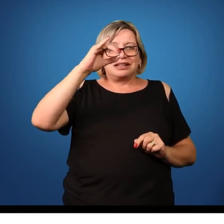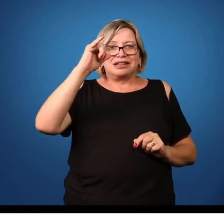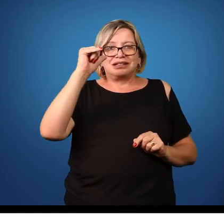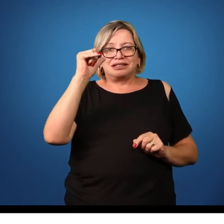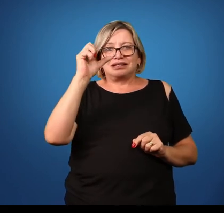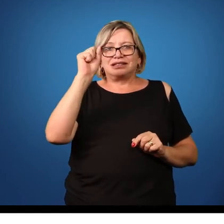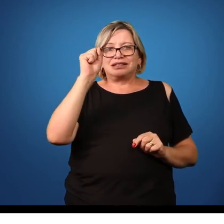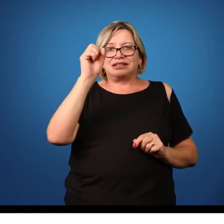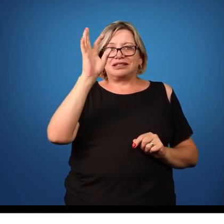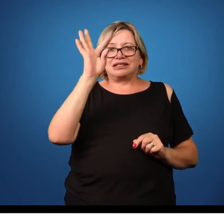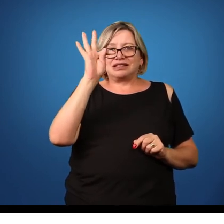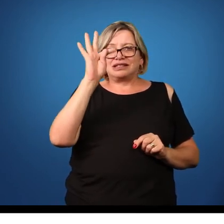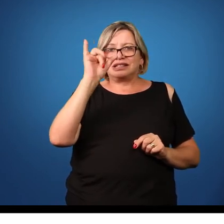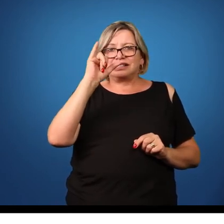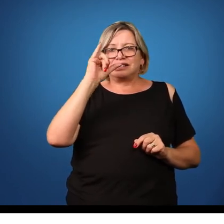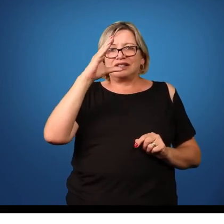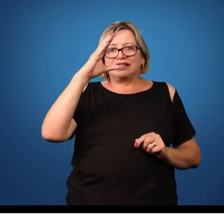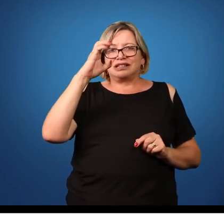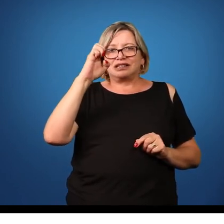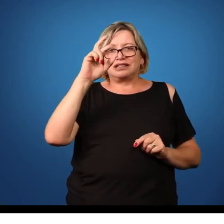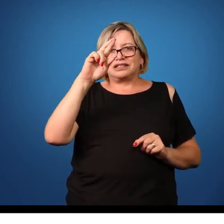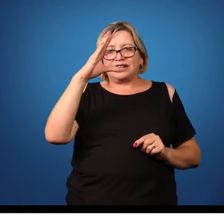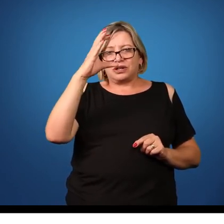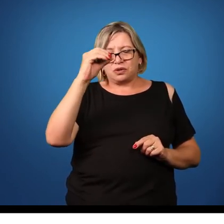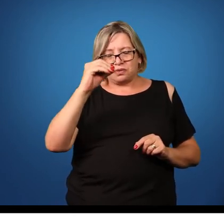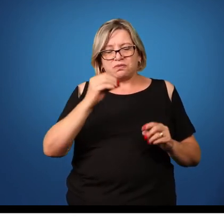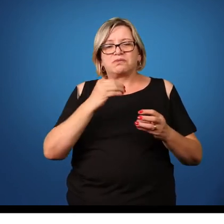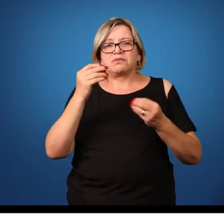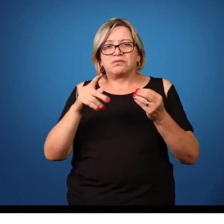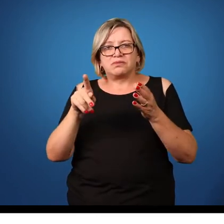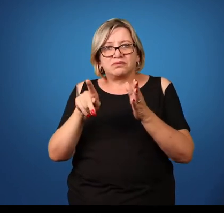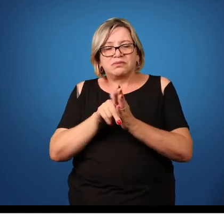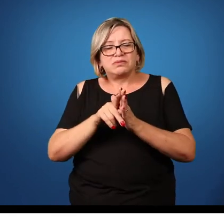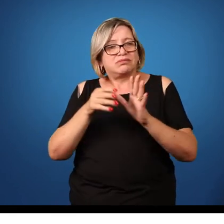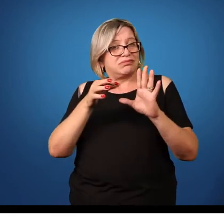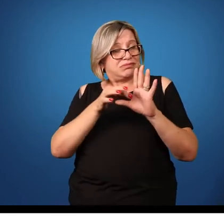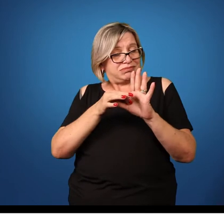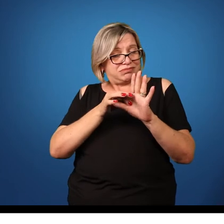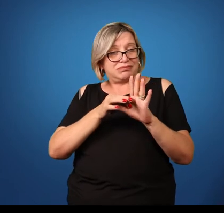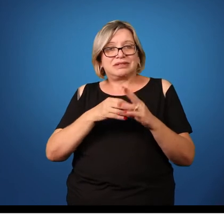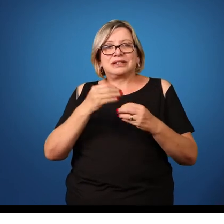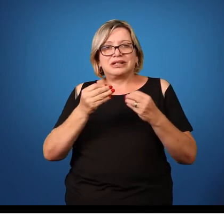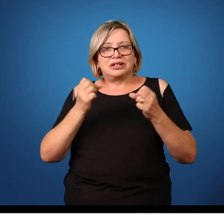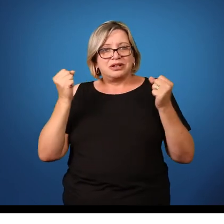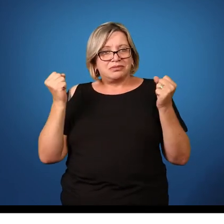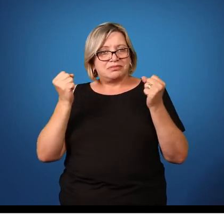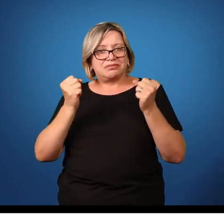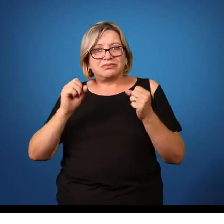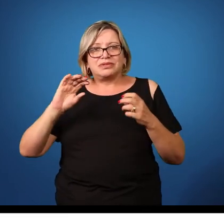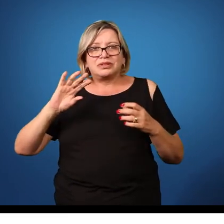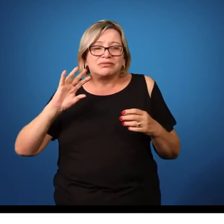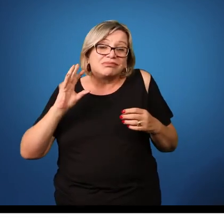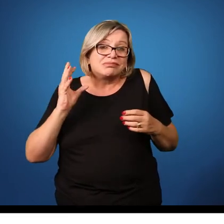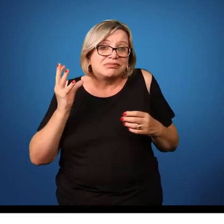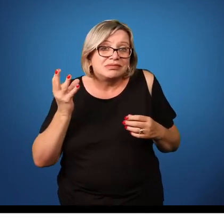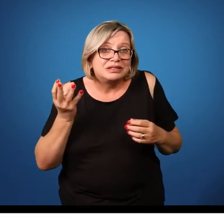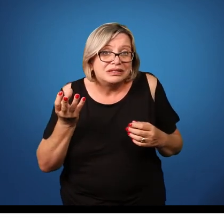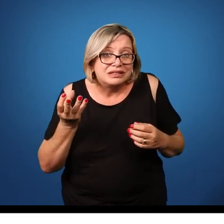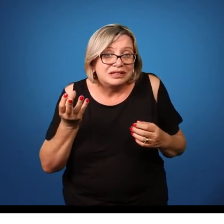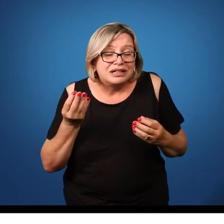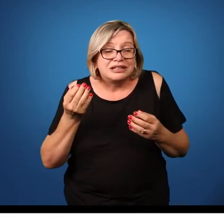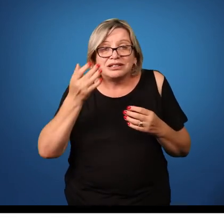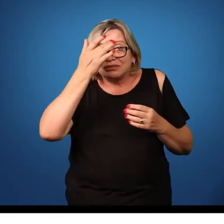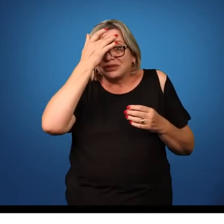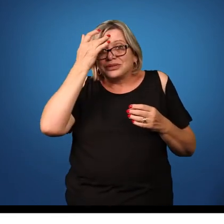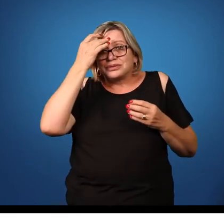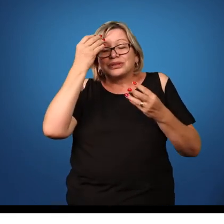ciste-cerco nos tecidos, a famosa canjiquinha. Essa doença ela pode ocorrer como eu disse então acidentalmente nos homens.